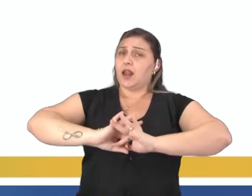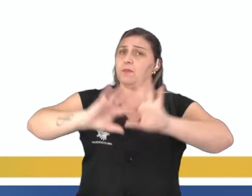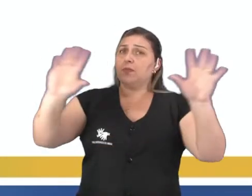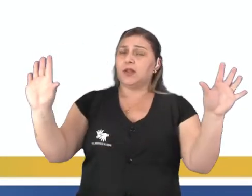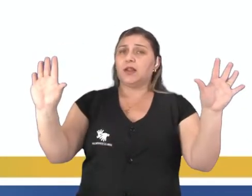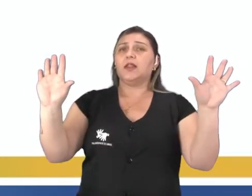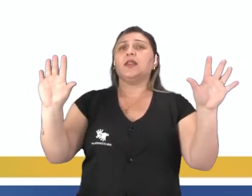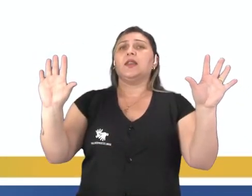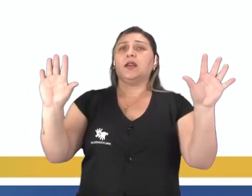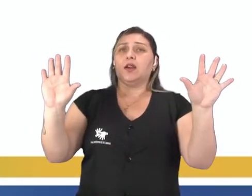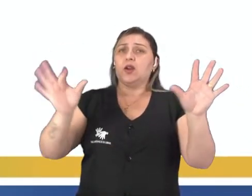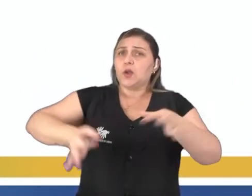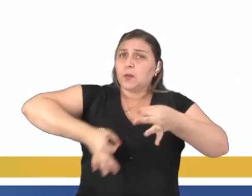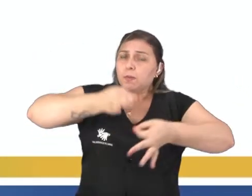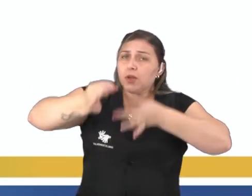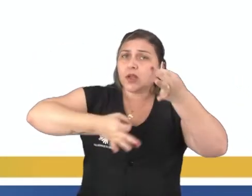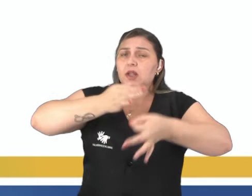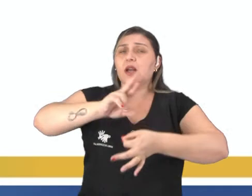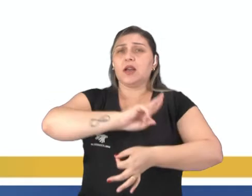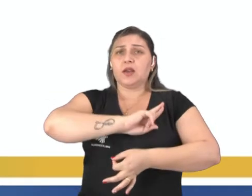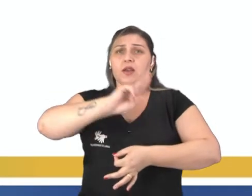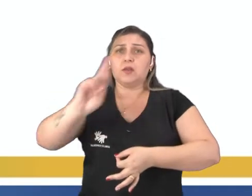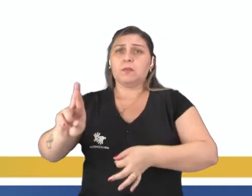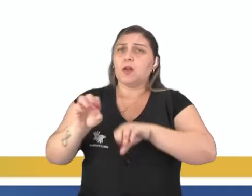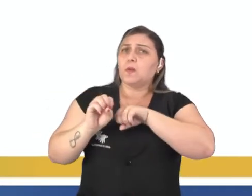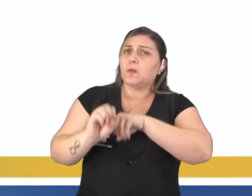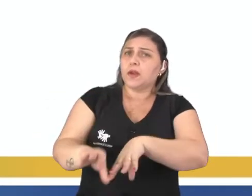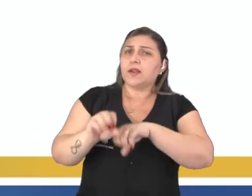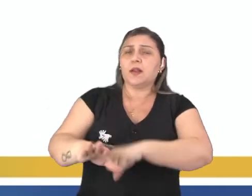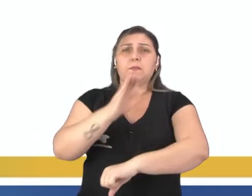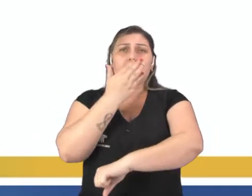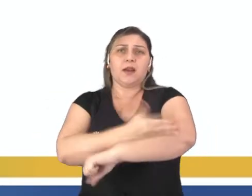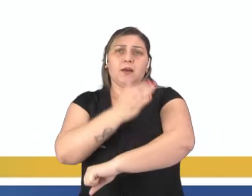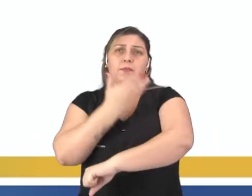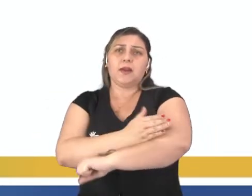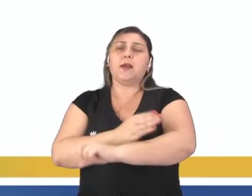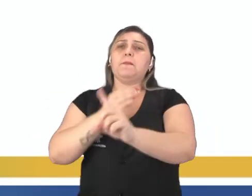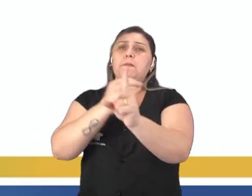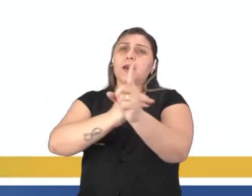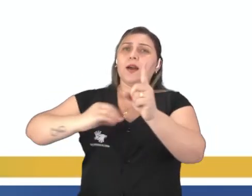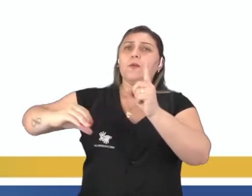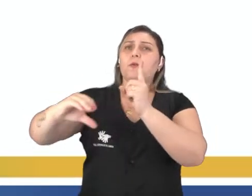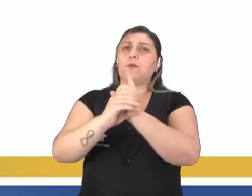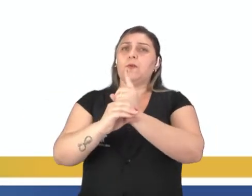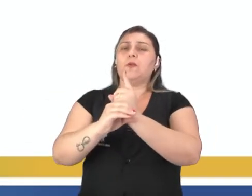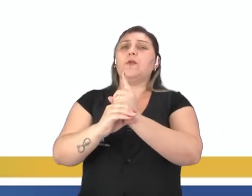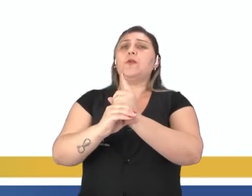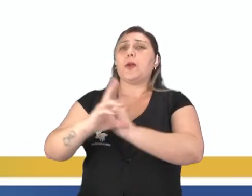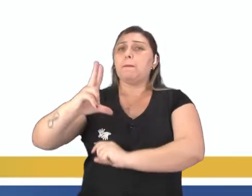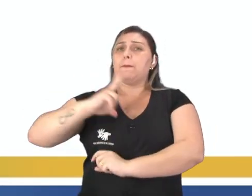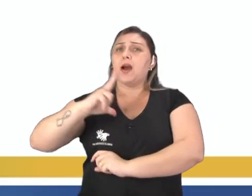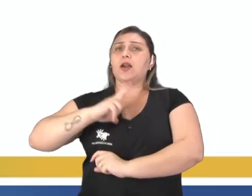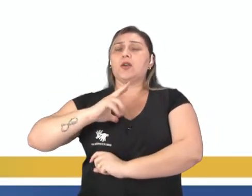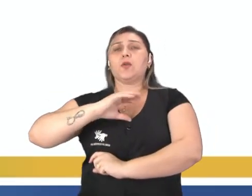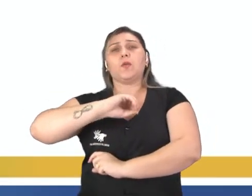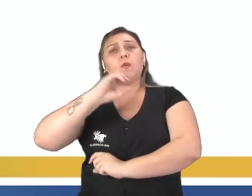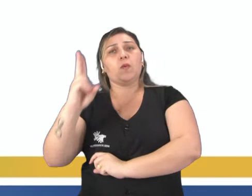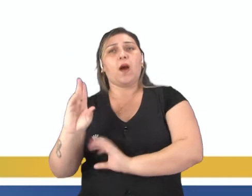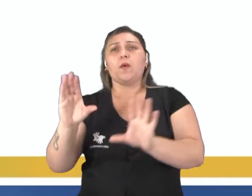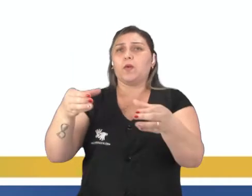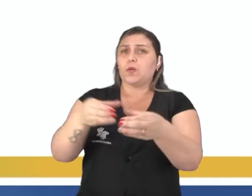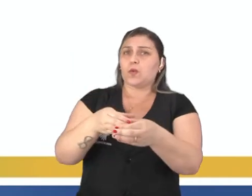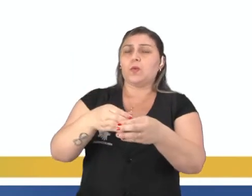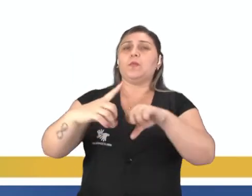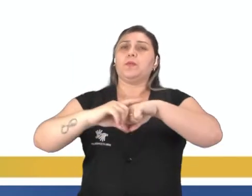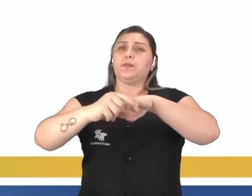manifestar essa religião ou crença, pelo ensino, pela prática, pelo culto, em público ou em particular. O artigo